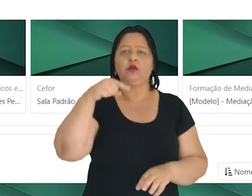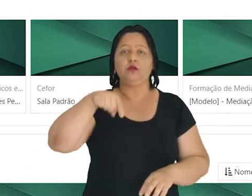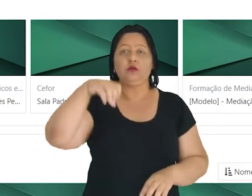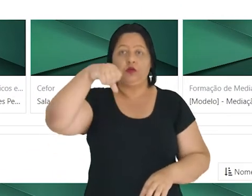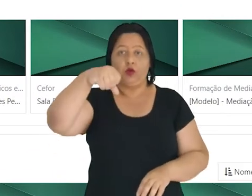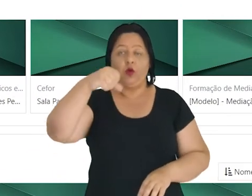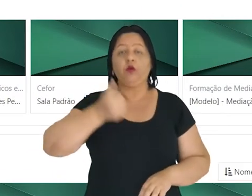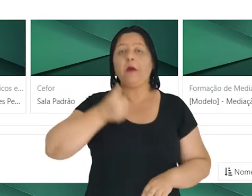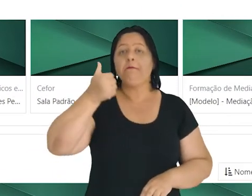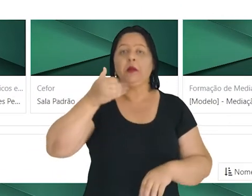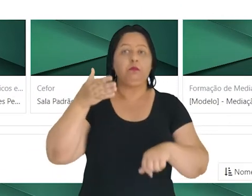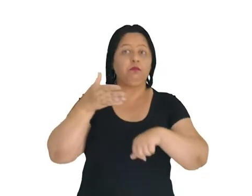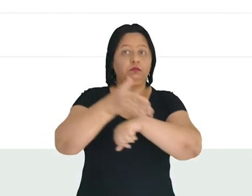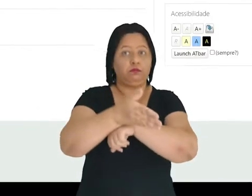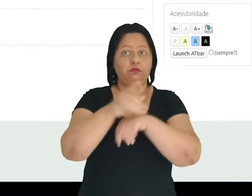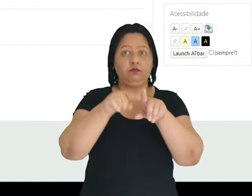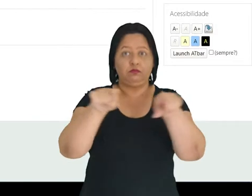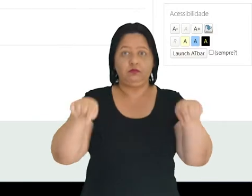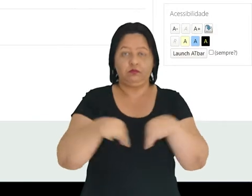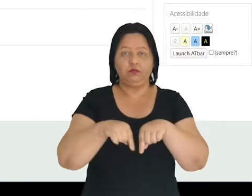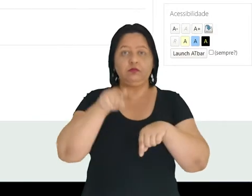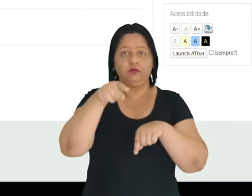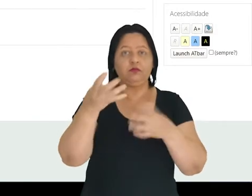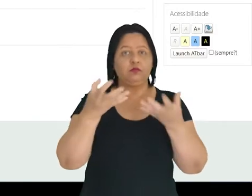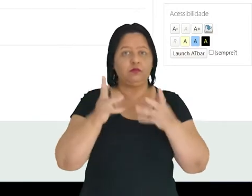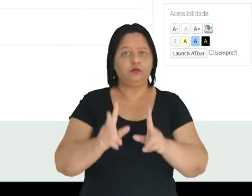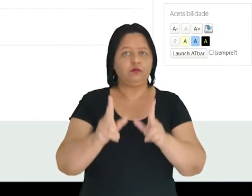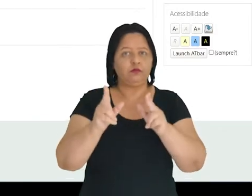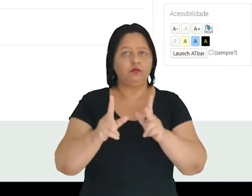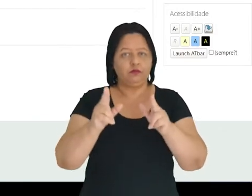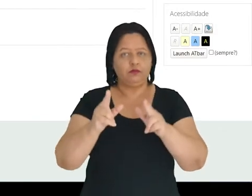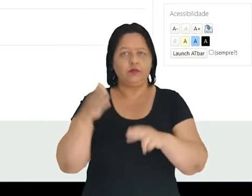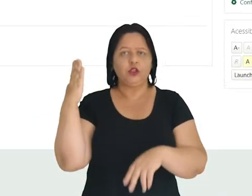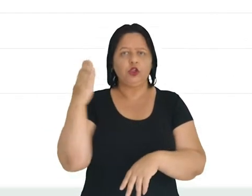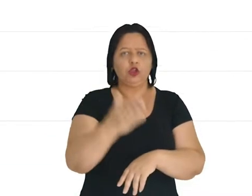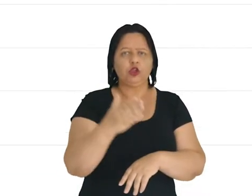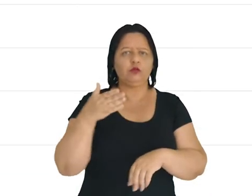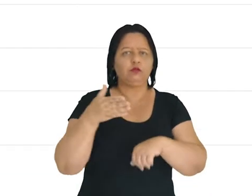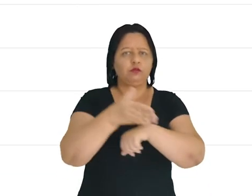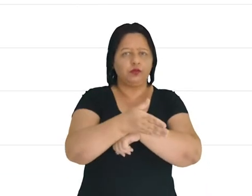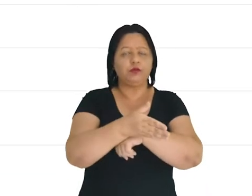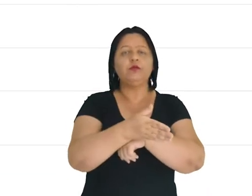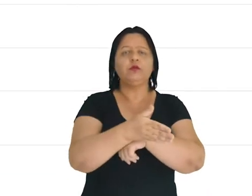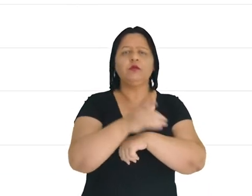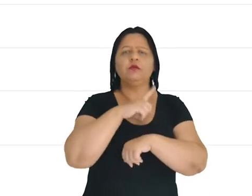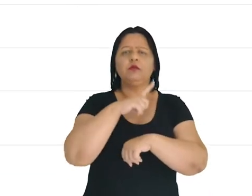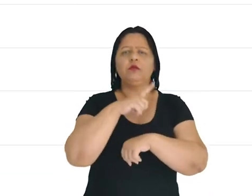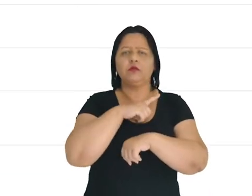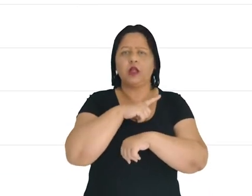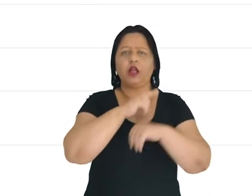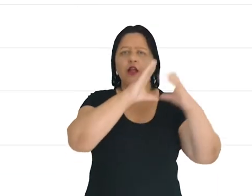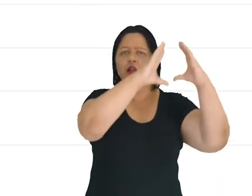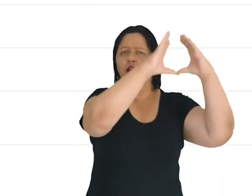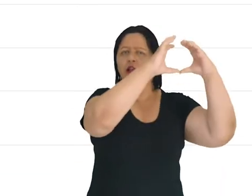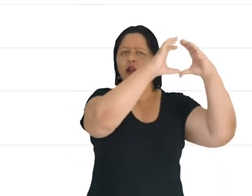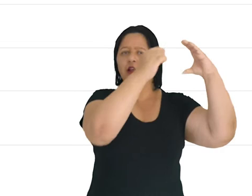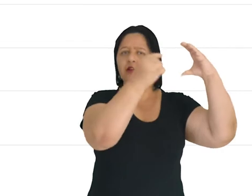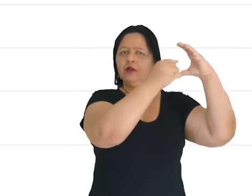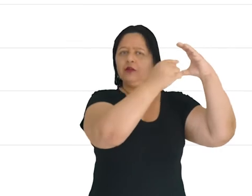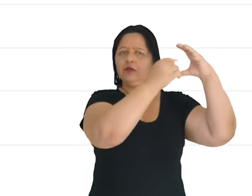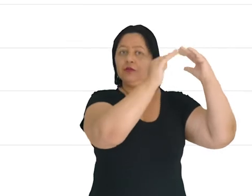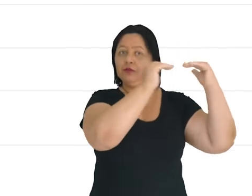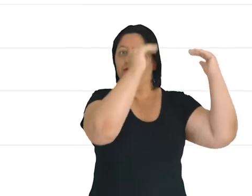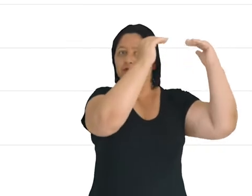acesse a sala virtual que você quer editar e vá direto a este botão, que é uma